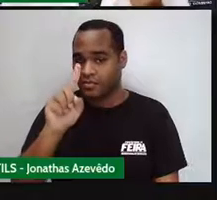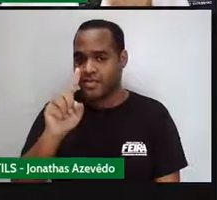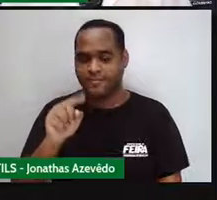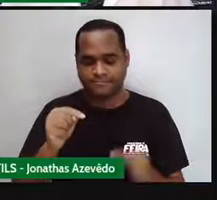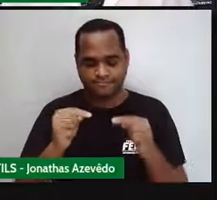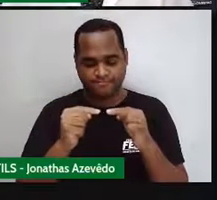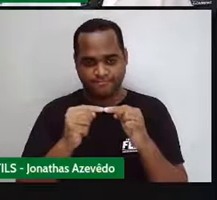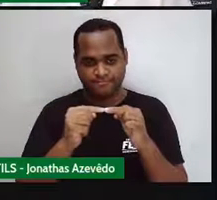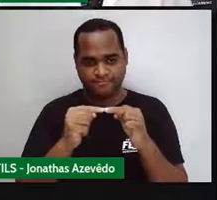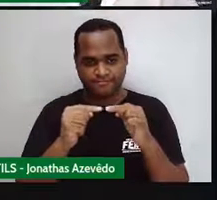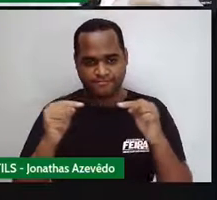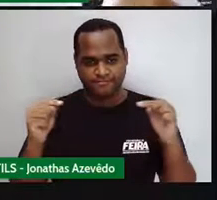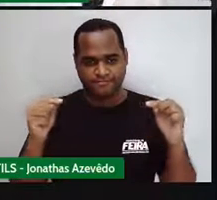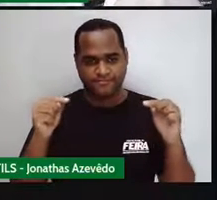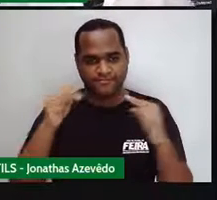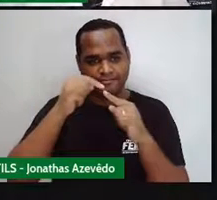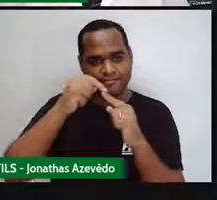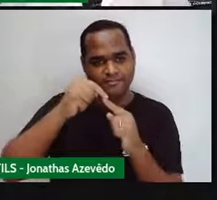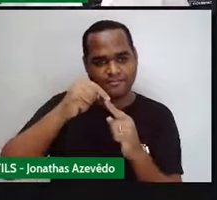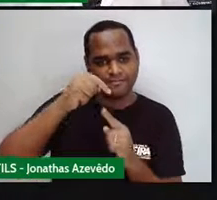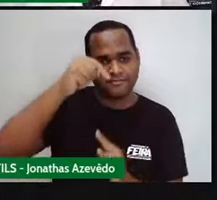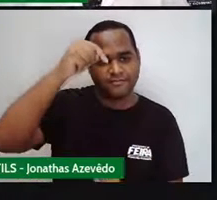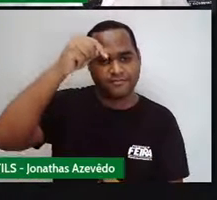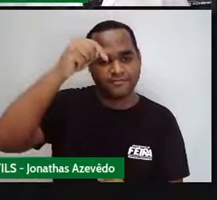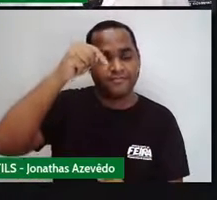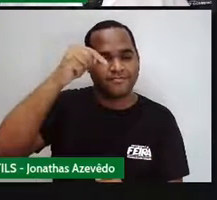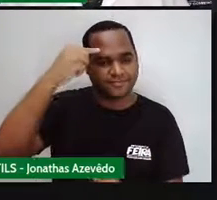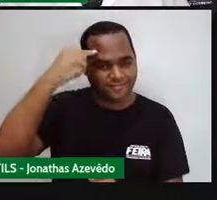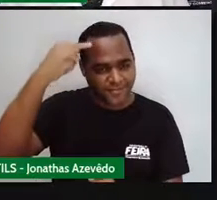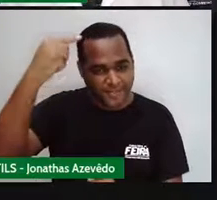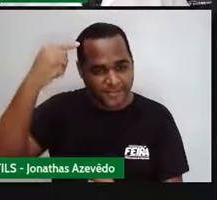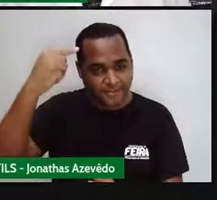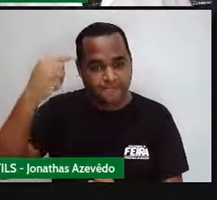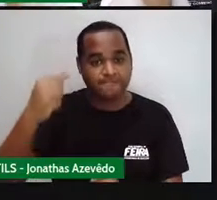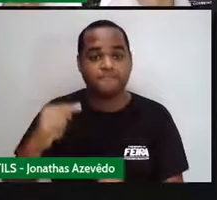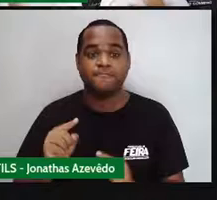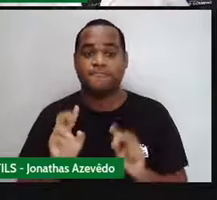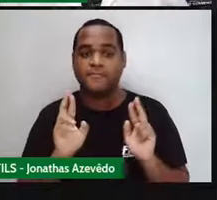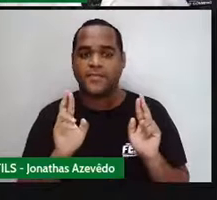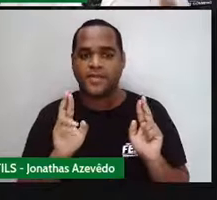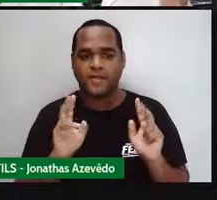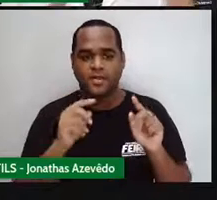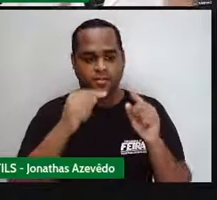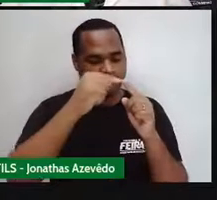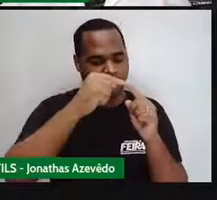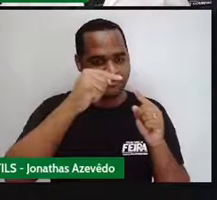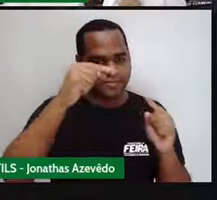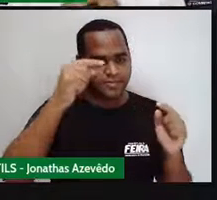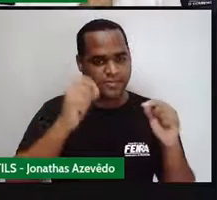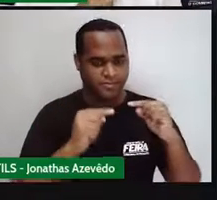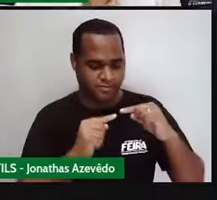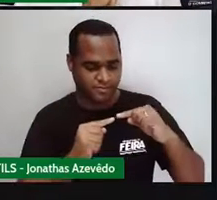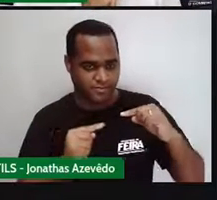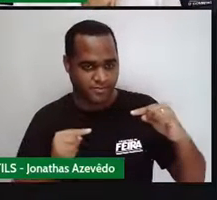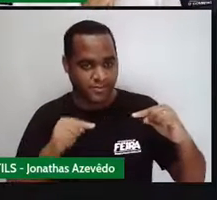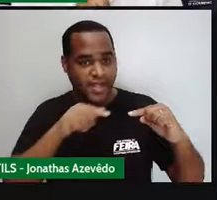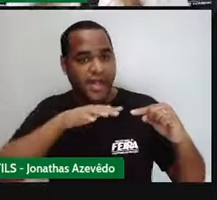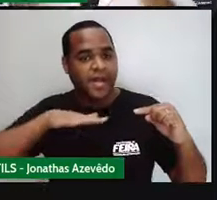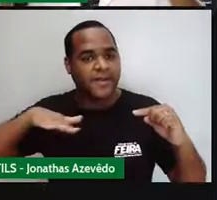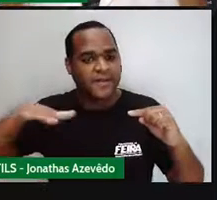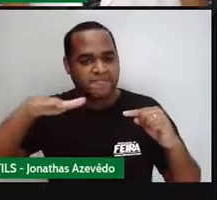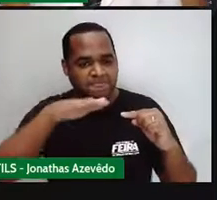do losango. Então, calma aí, professor. Vamos organizar as ideias. Então, significa que a área do losango vai ser